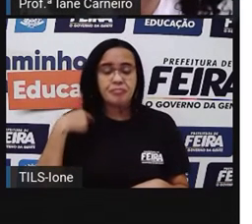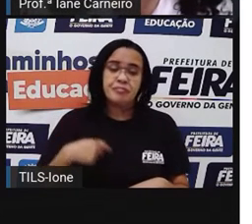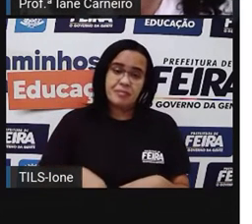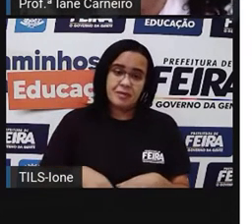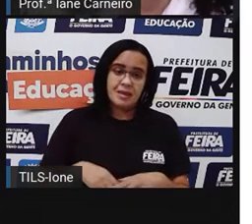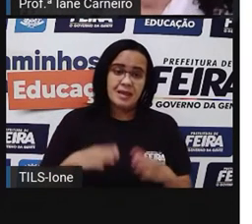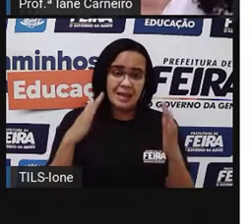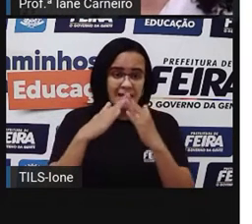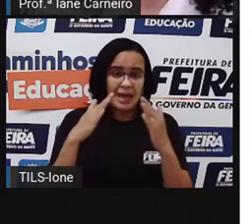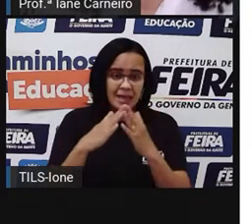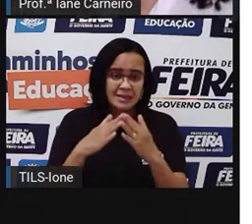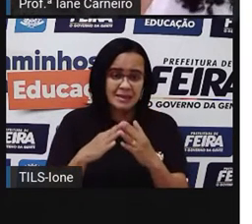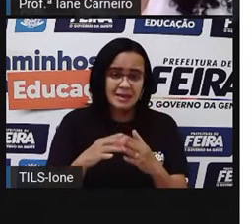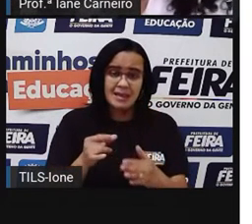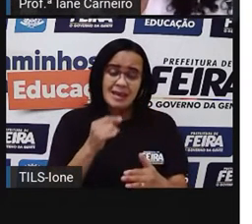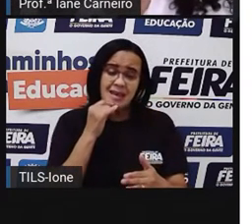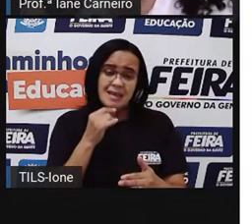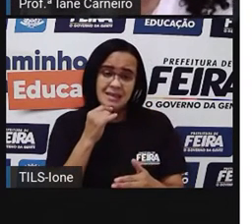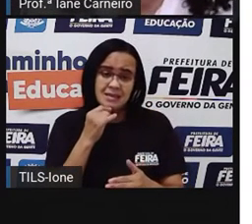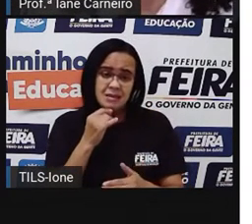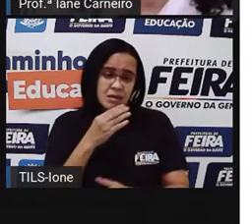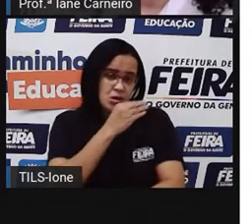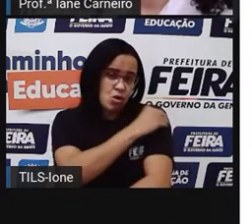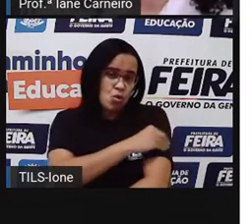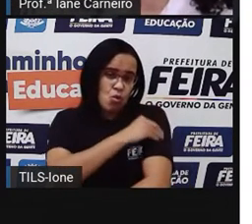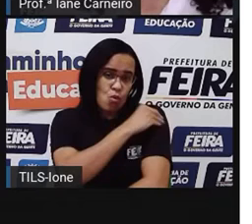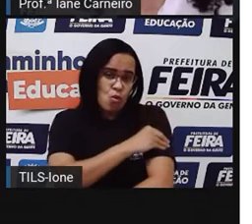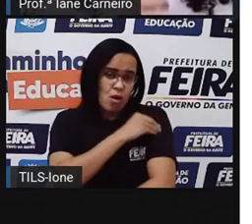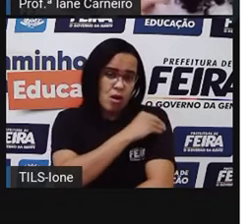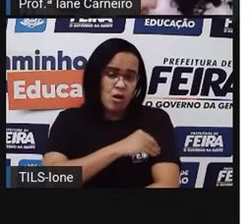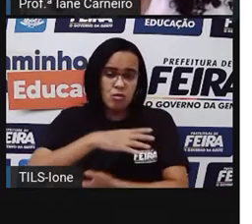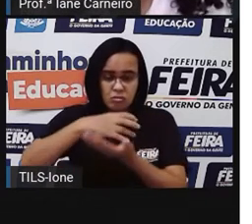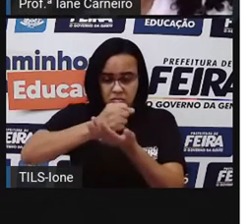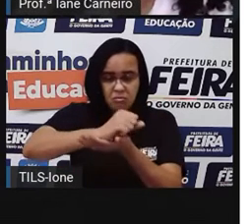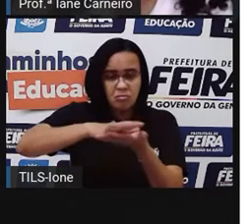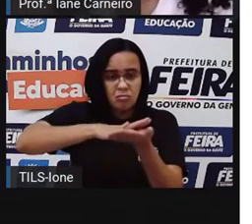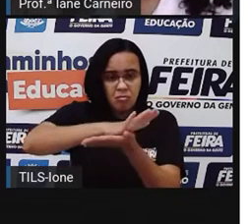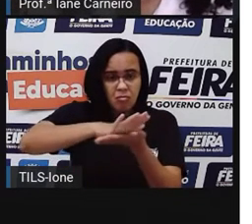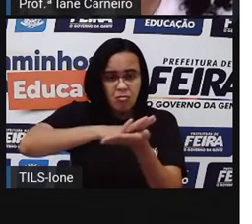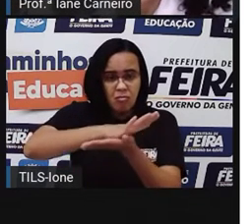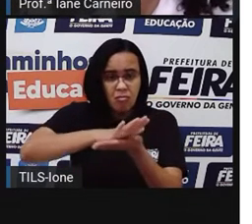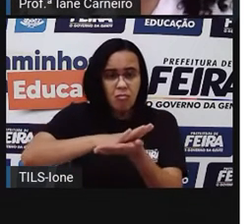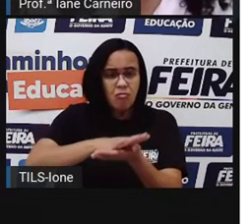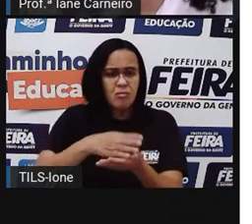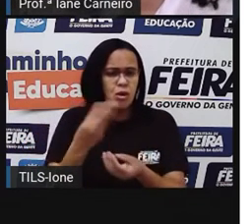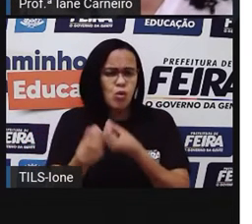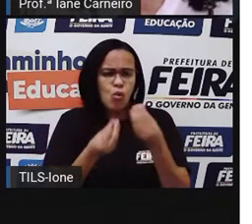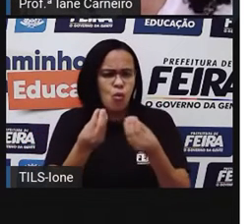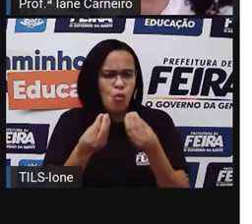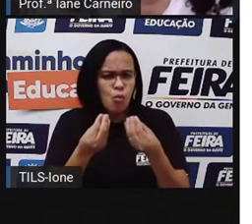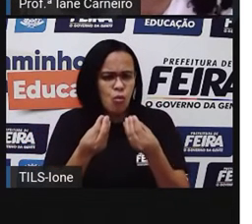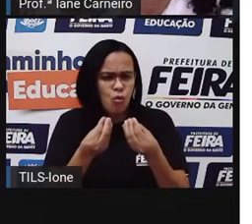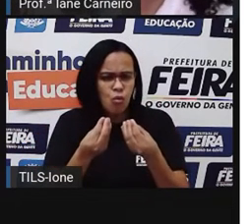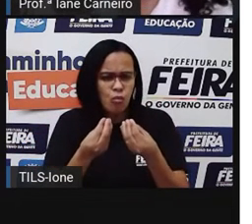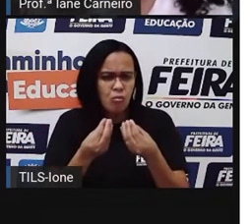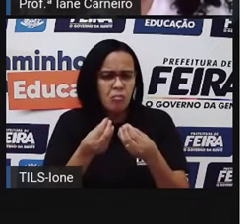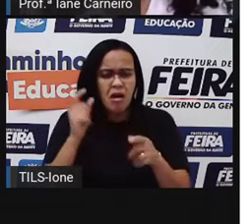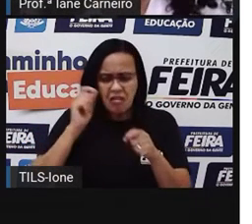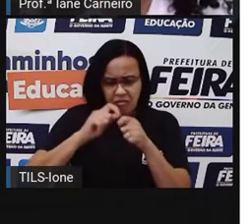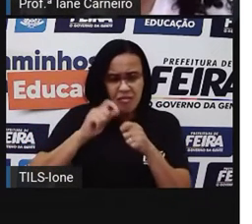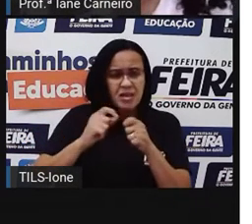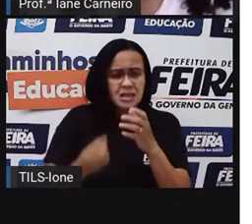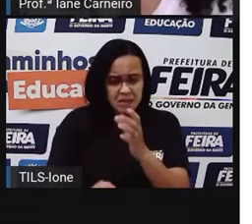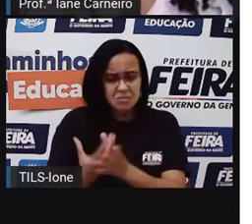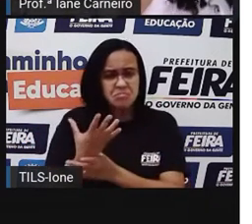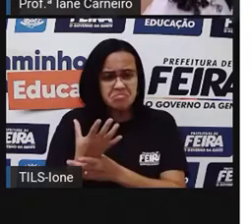muito agora. Você sabe como é feito, né? A máscara que a gente tem utilizado bastante agora. Como é que é